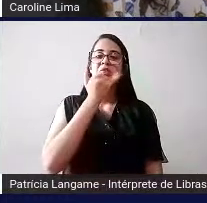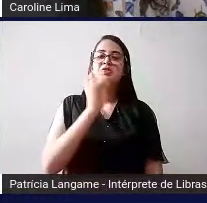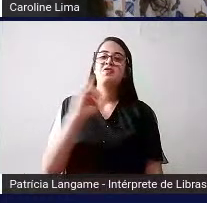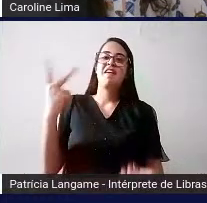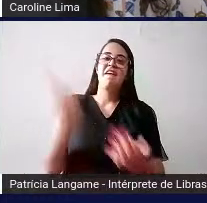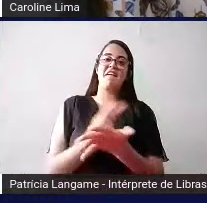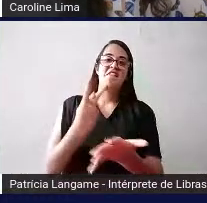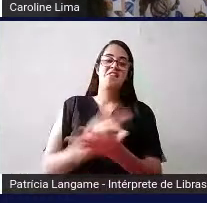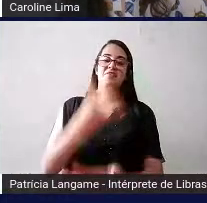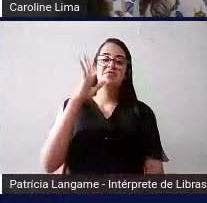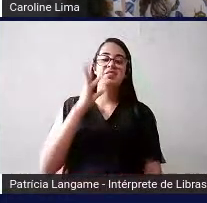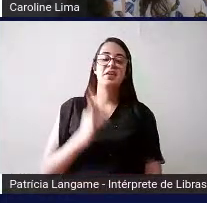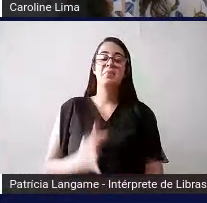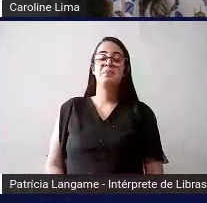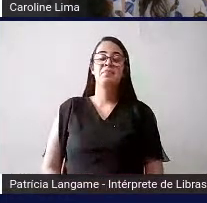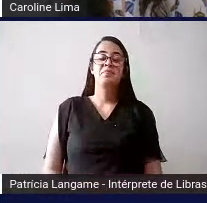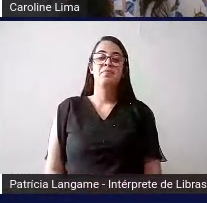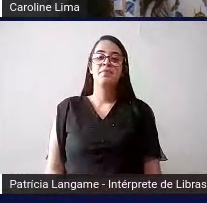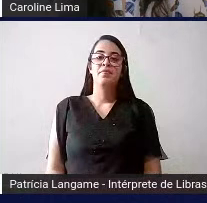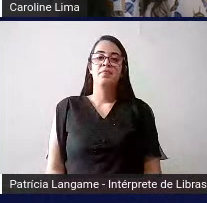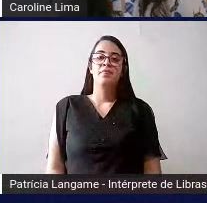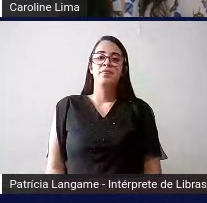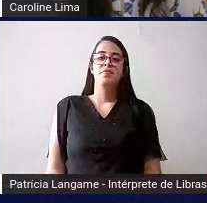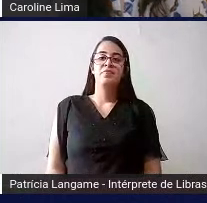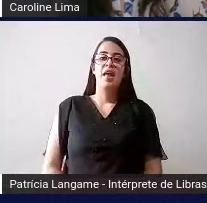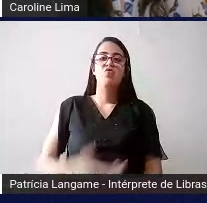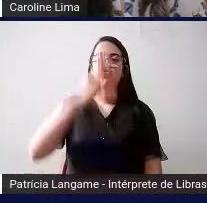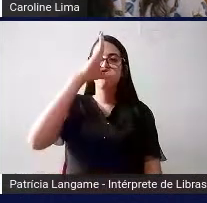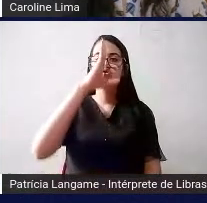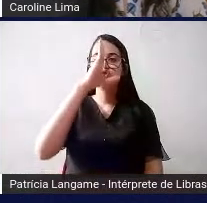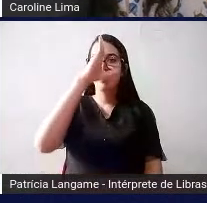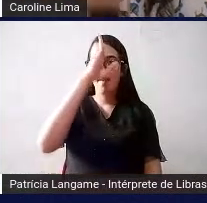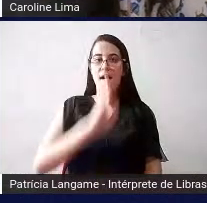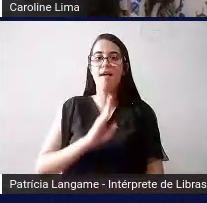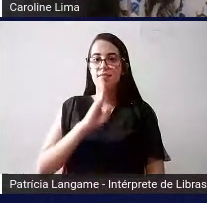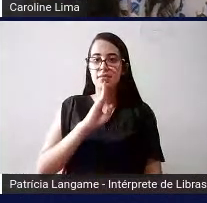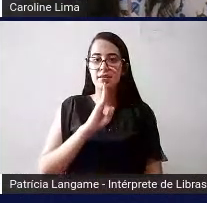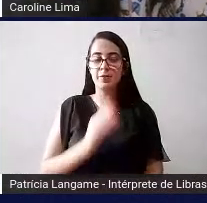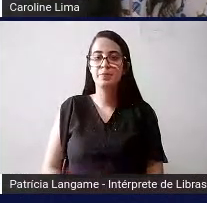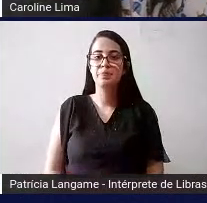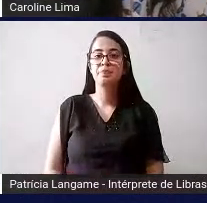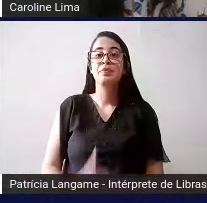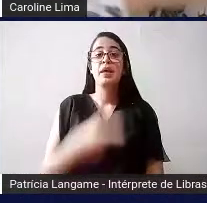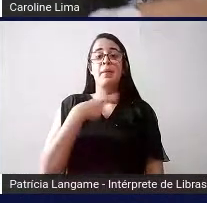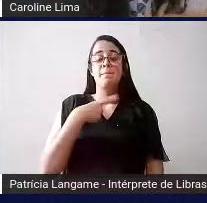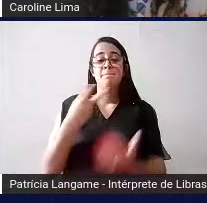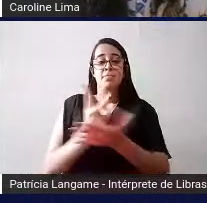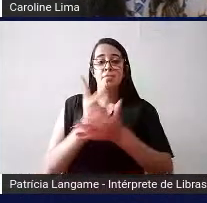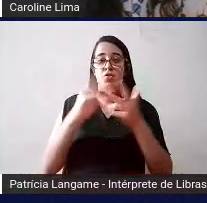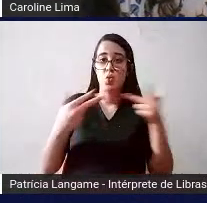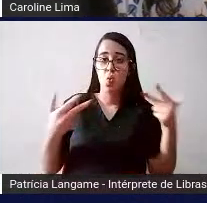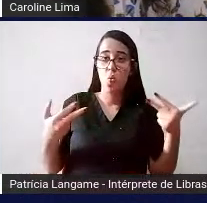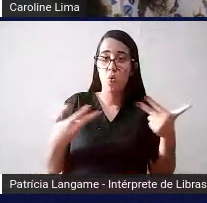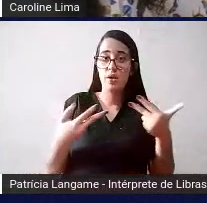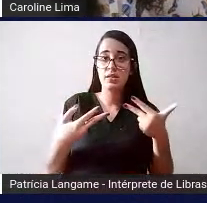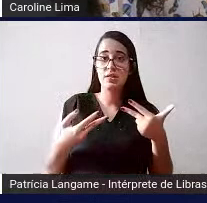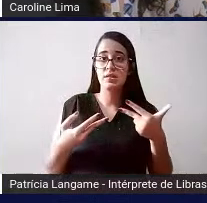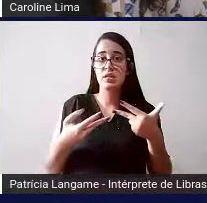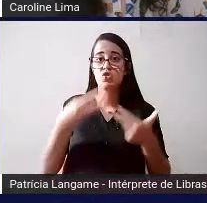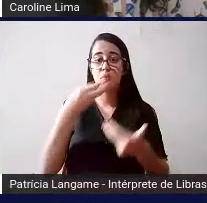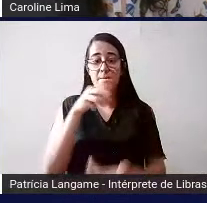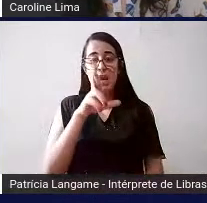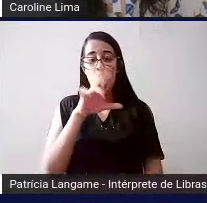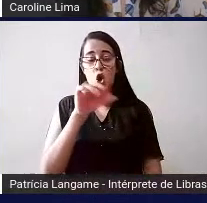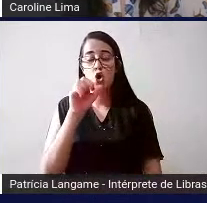pronúncia o Libre Office que é a versão gratuita tem as mesmas coisas que tem lá na Microsoft também tem a versão gratuita